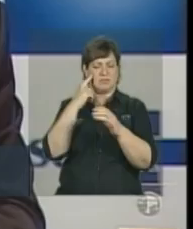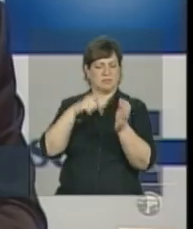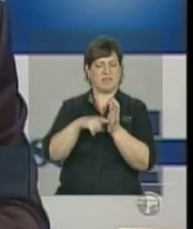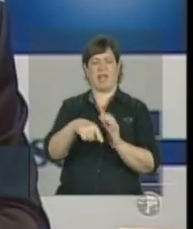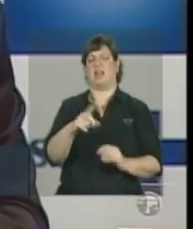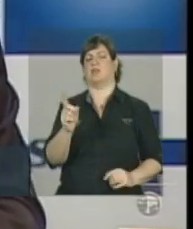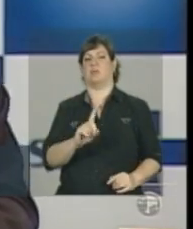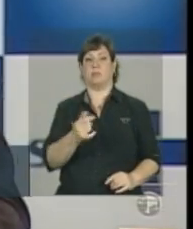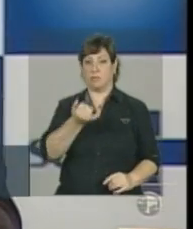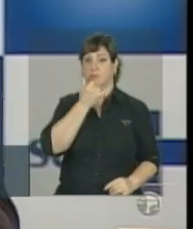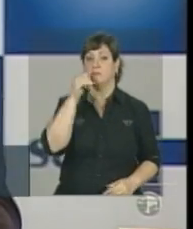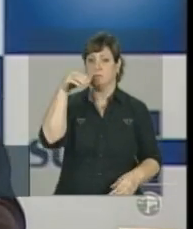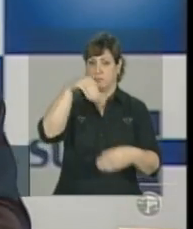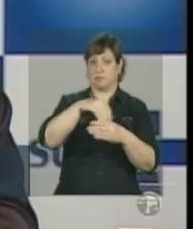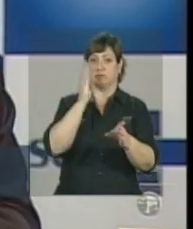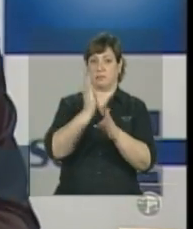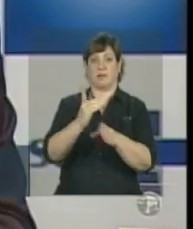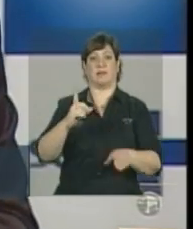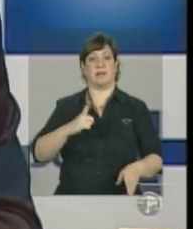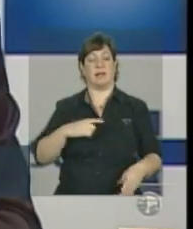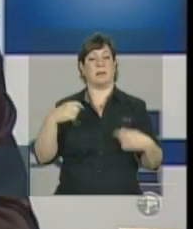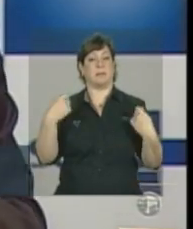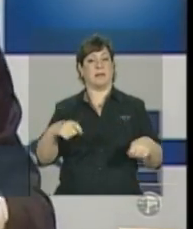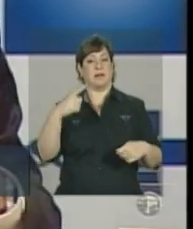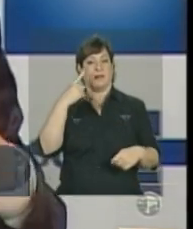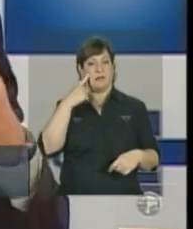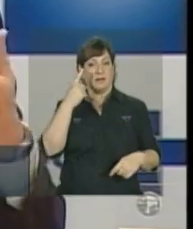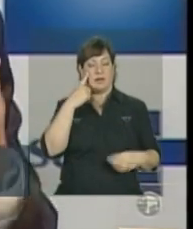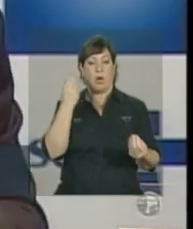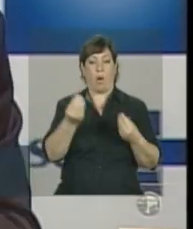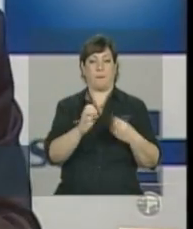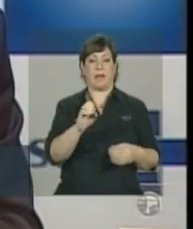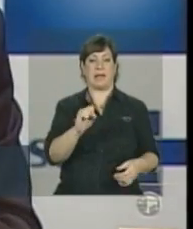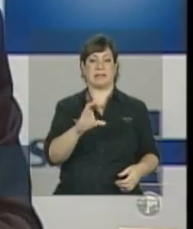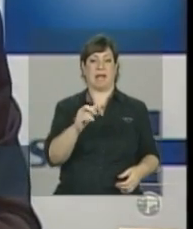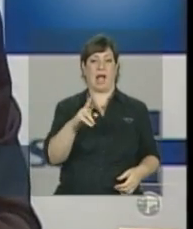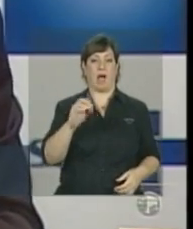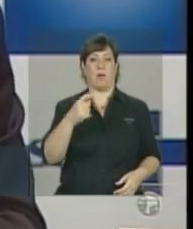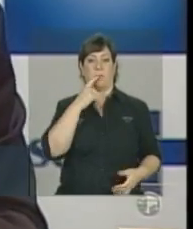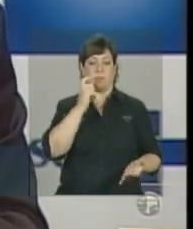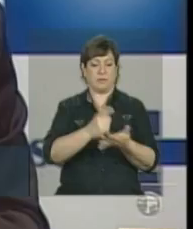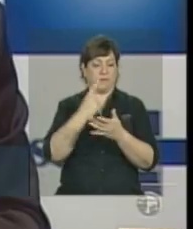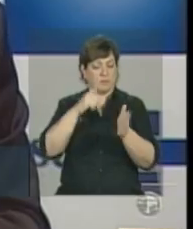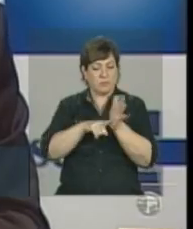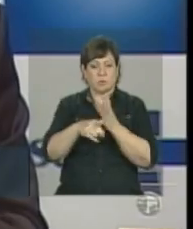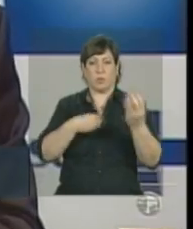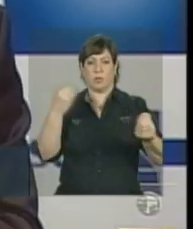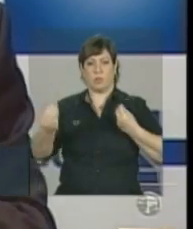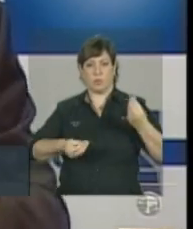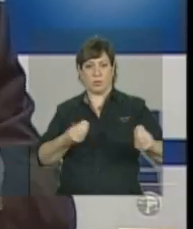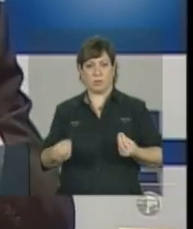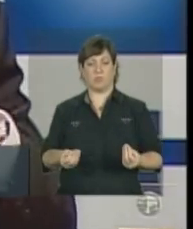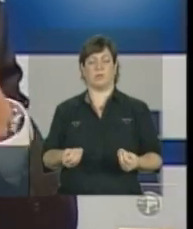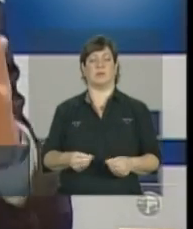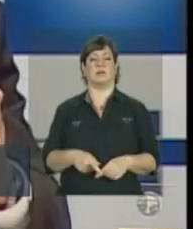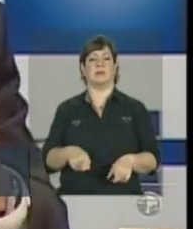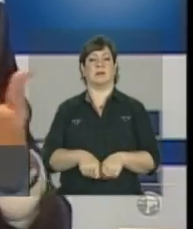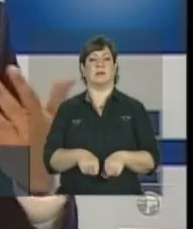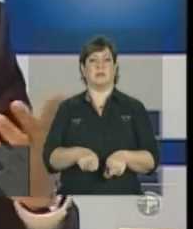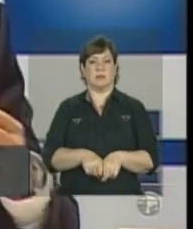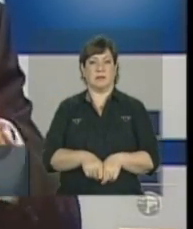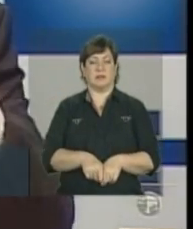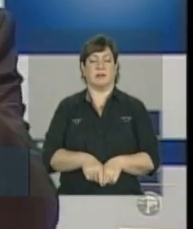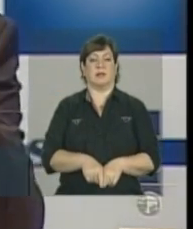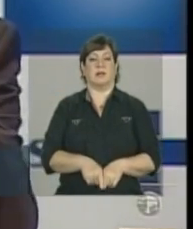faz uma série de amostras de coleta de escarro, então, isso tem reduzido também o falso negativo, e, para algumas